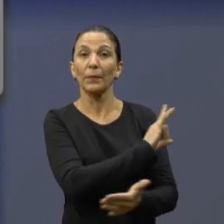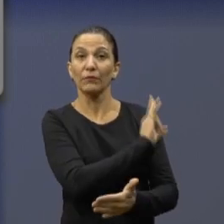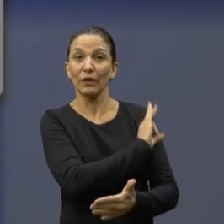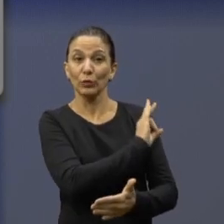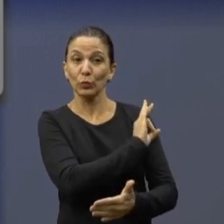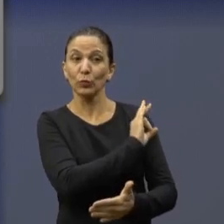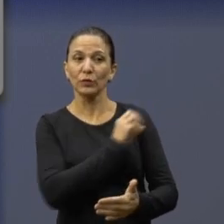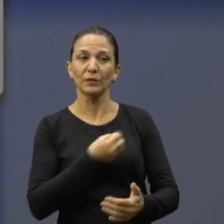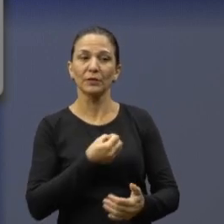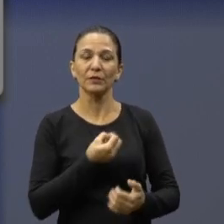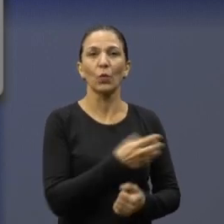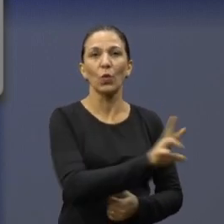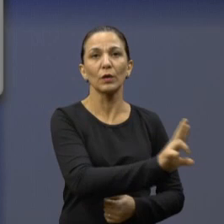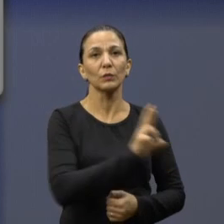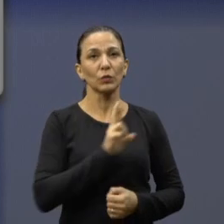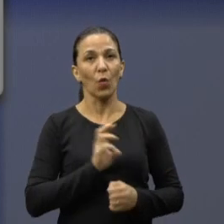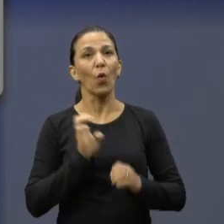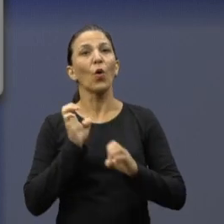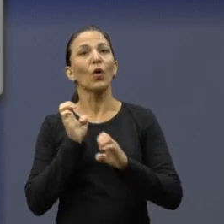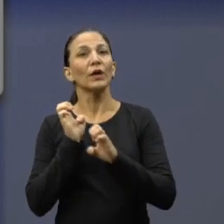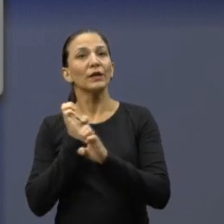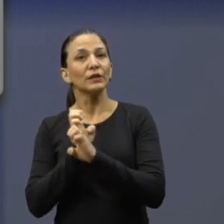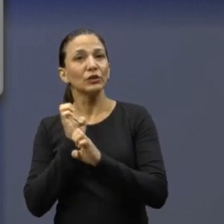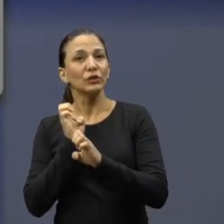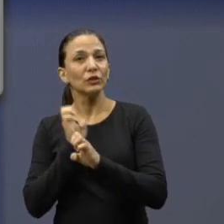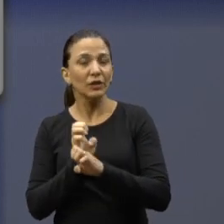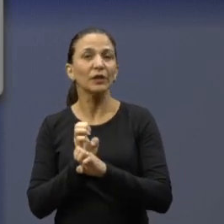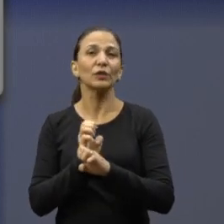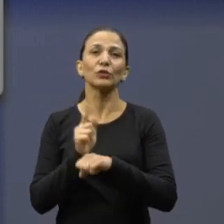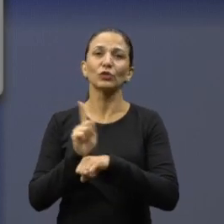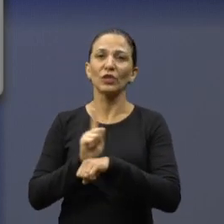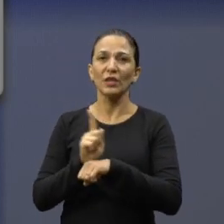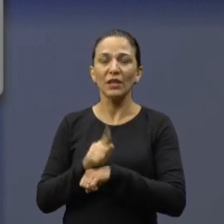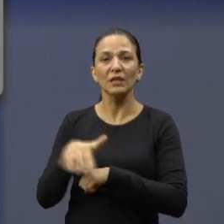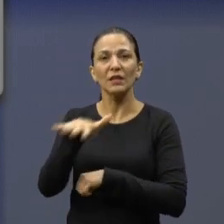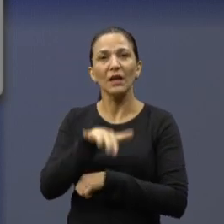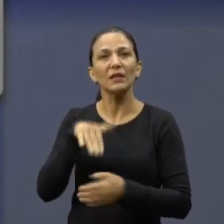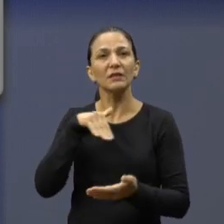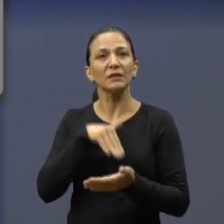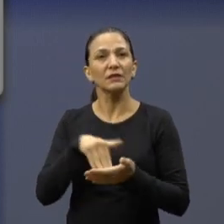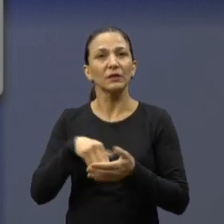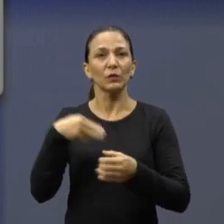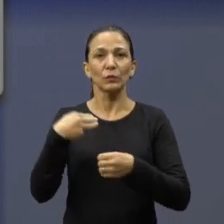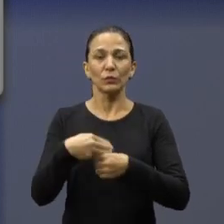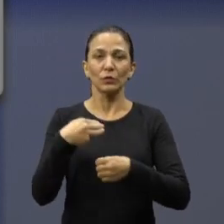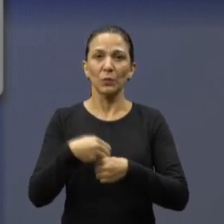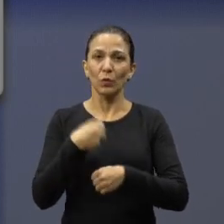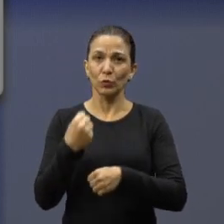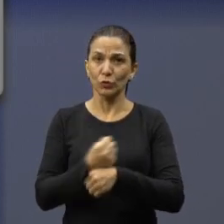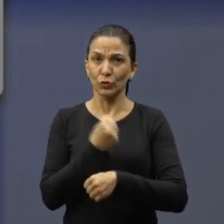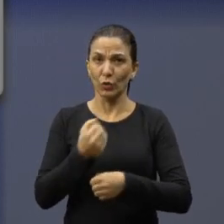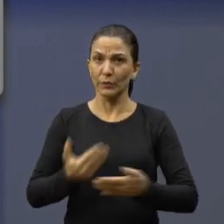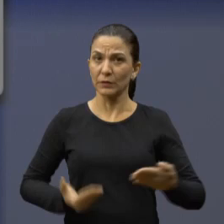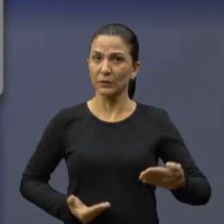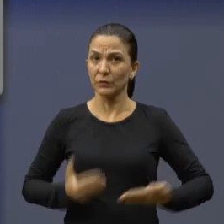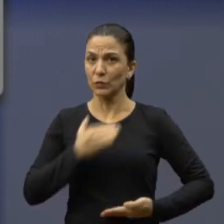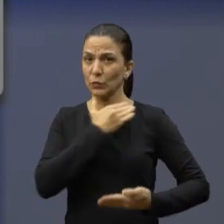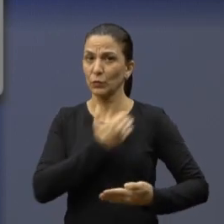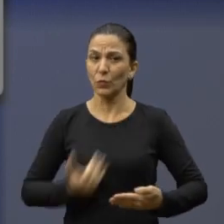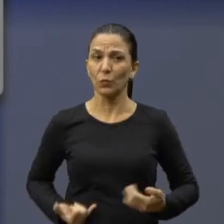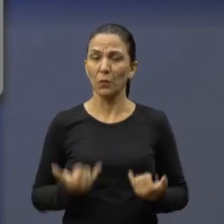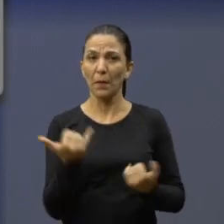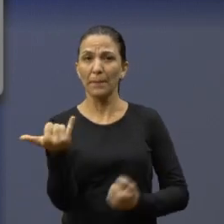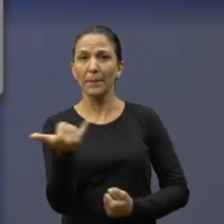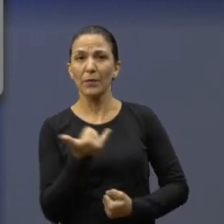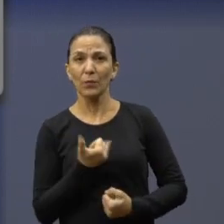o engenheiro Marcos Roberto de Oliveira, da gerência de drenagens da Secretaria Municipal de Obras e Serviços Públicos, informou